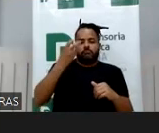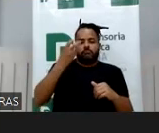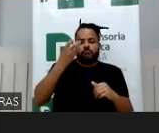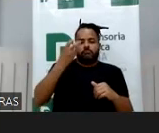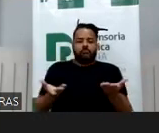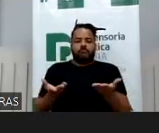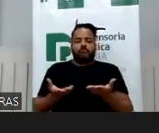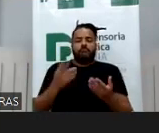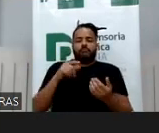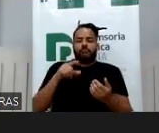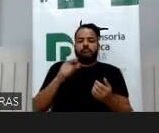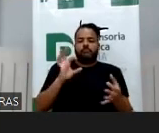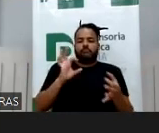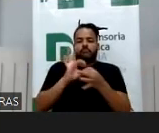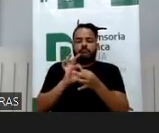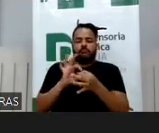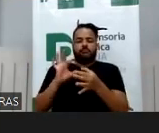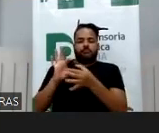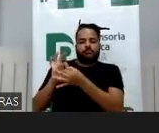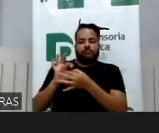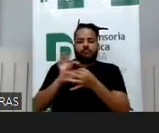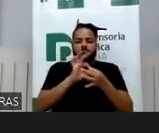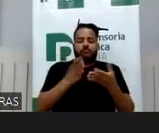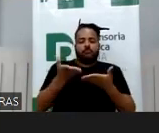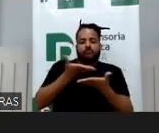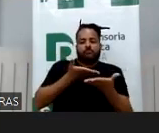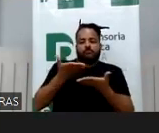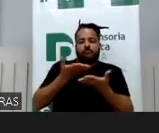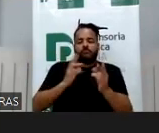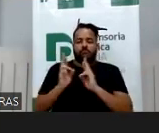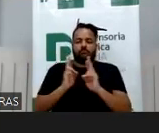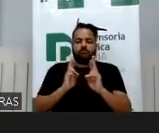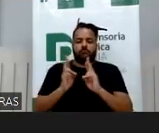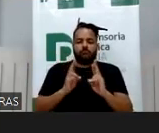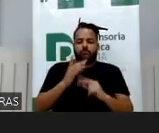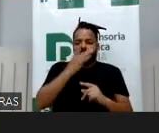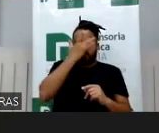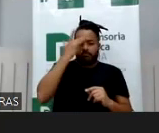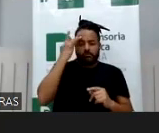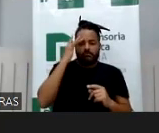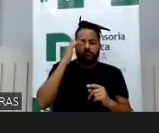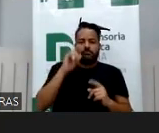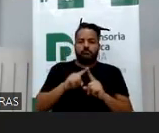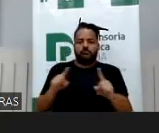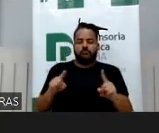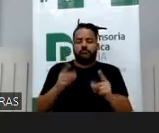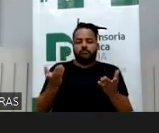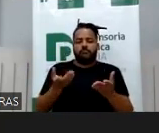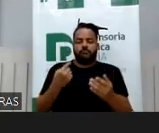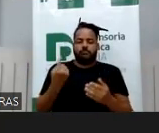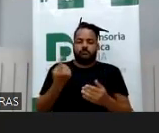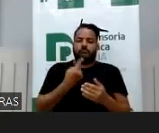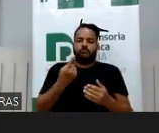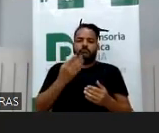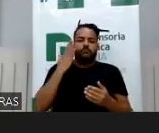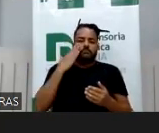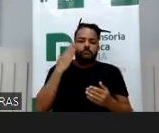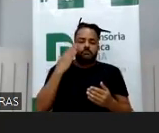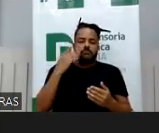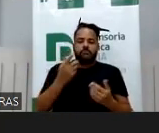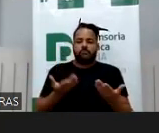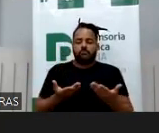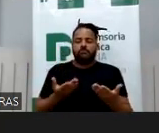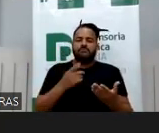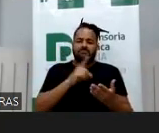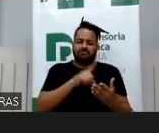mediação, a conciliação, que seria o ideal, né, pessoas voltadas só para isso, mas a gente sabe que a gente faz esse papel, vocês na defensoria o tempo todo,